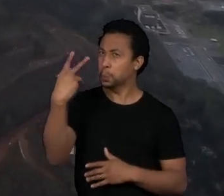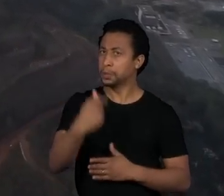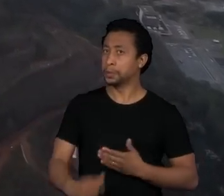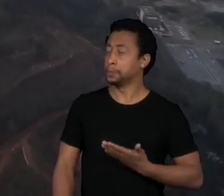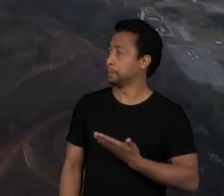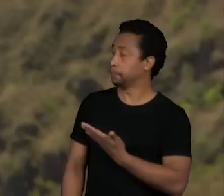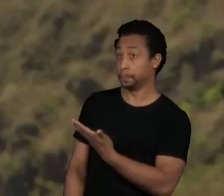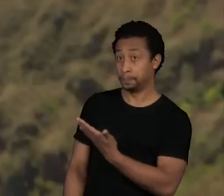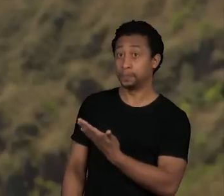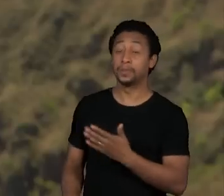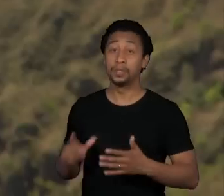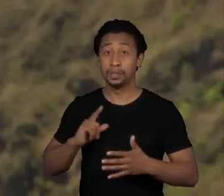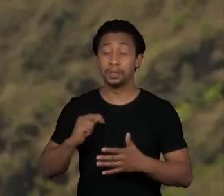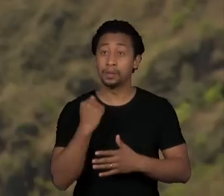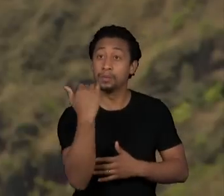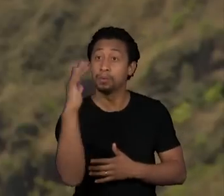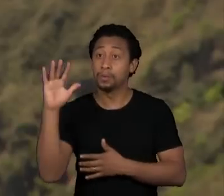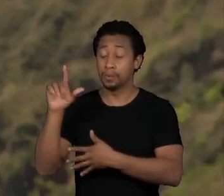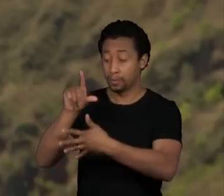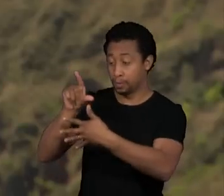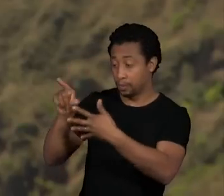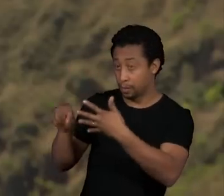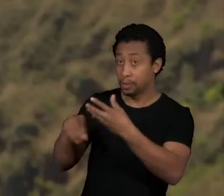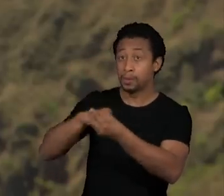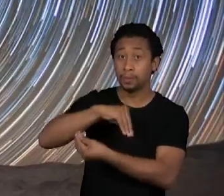de Mata Atlântica e Cerrado.